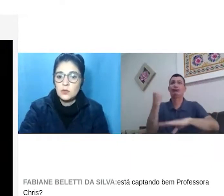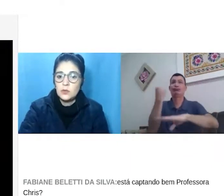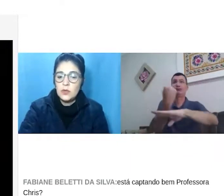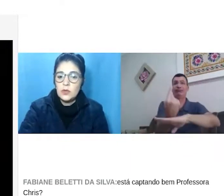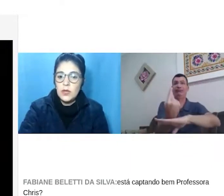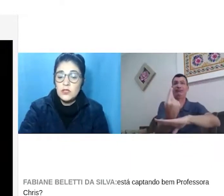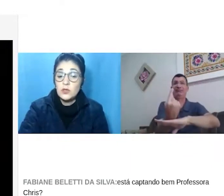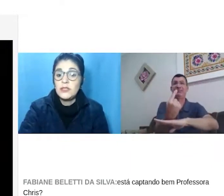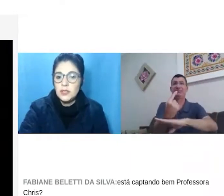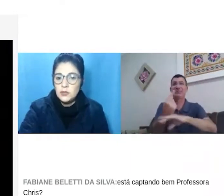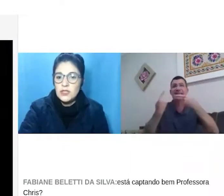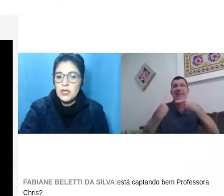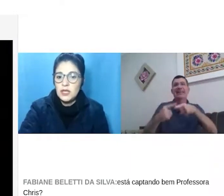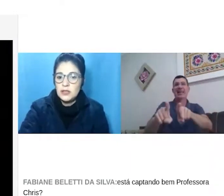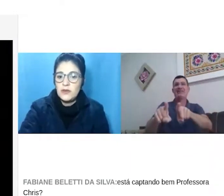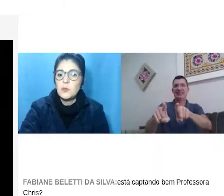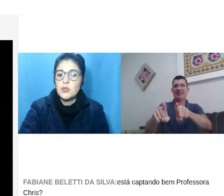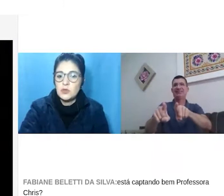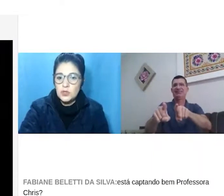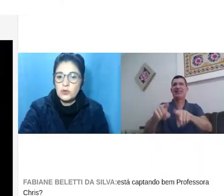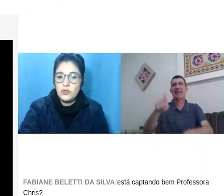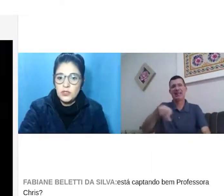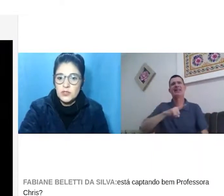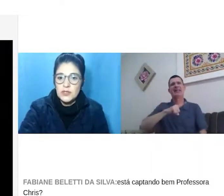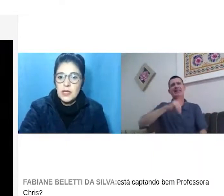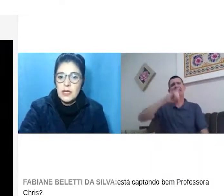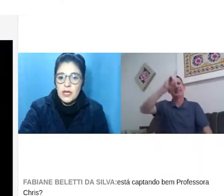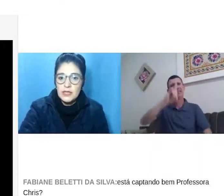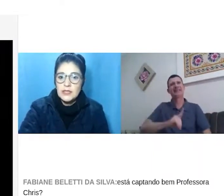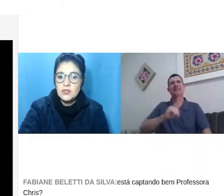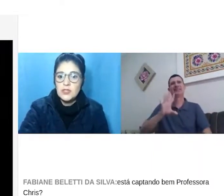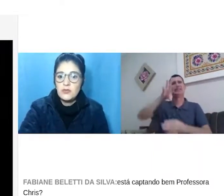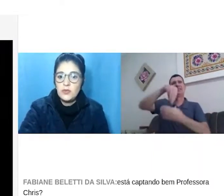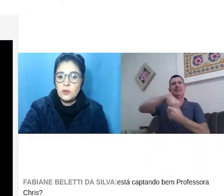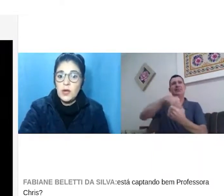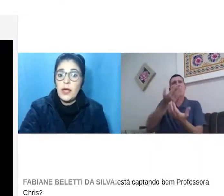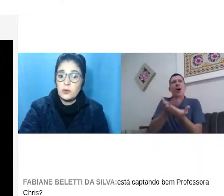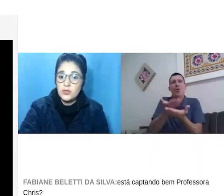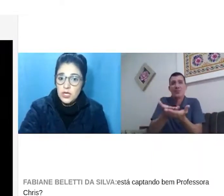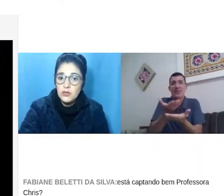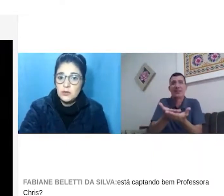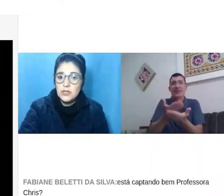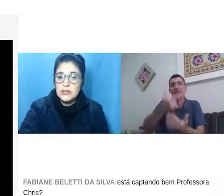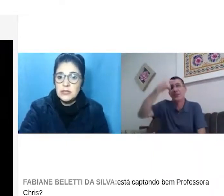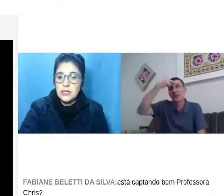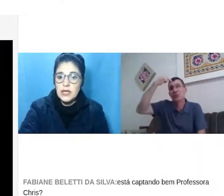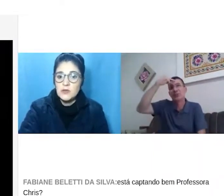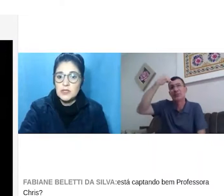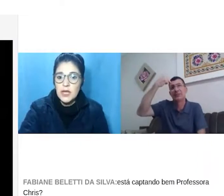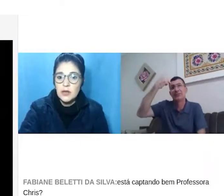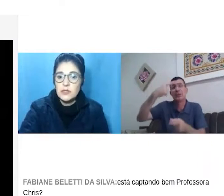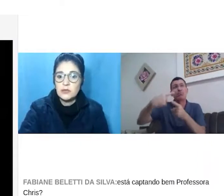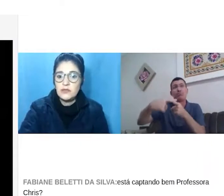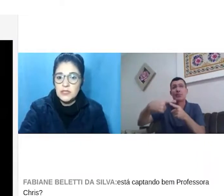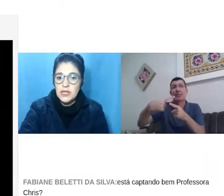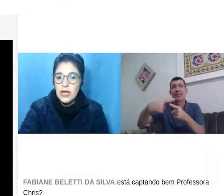a solidão de estar entre várias pessoas ouvintes. Esse é um desafio, é um direito ter esse acesso às